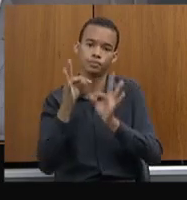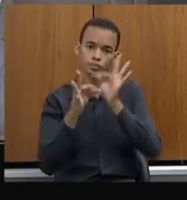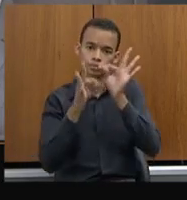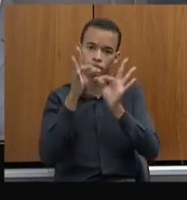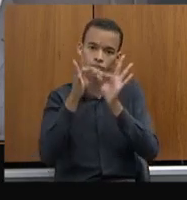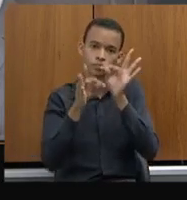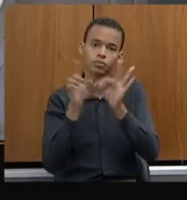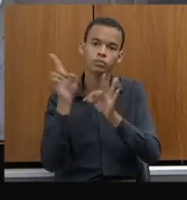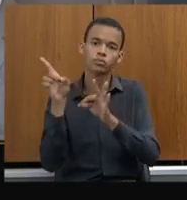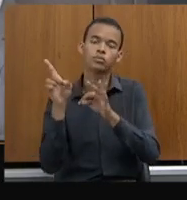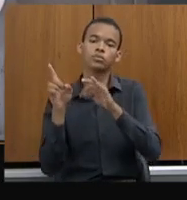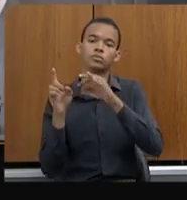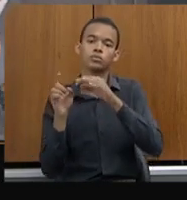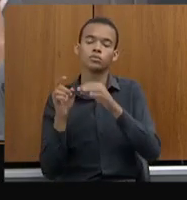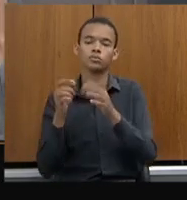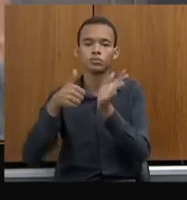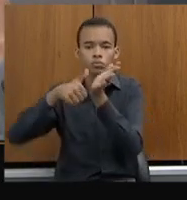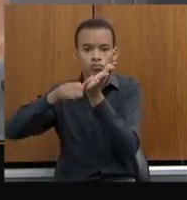de Identificação,